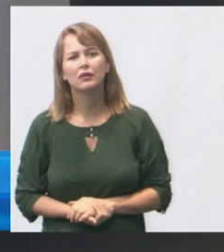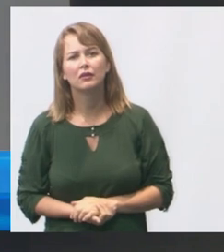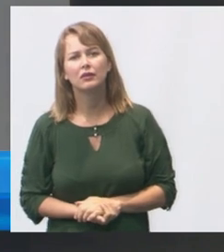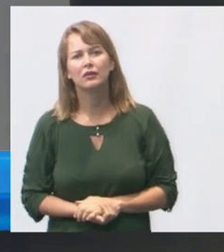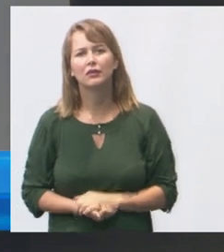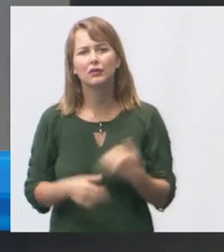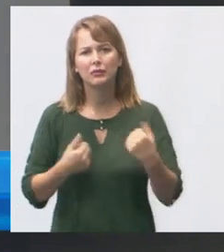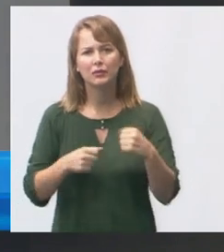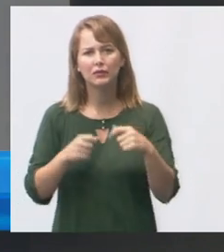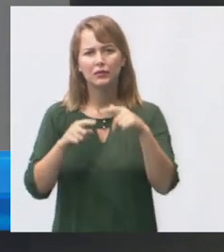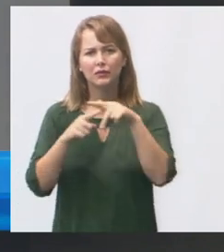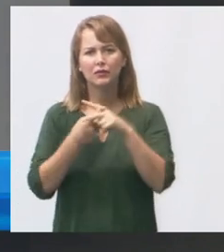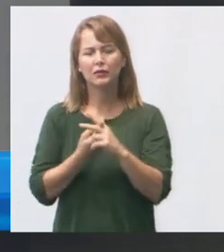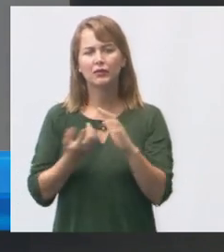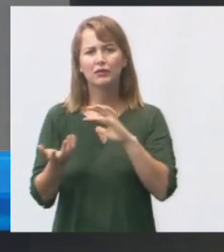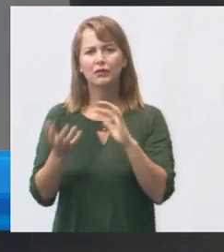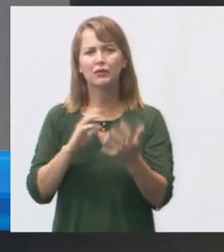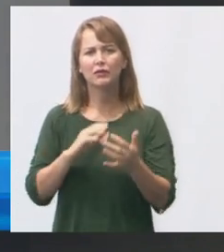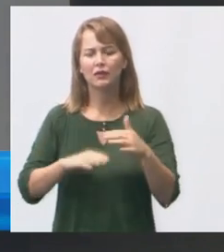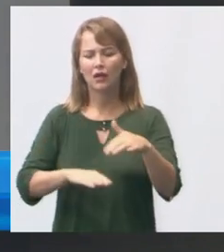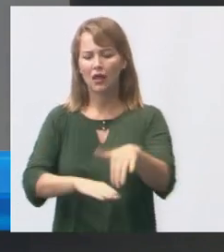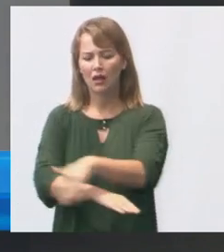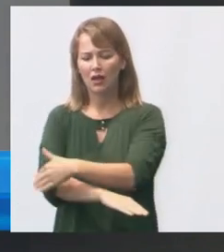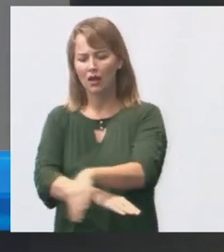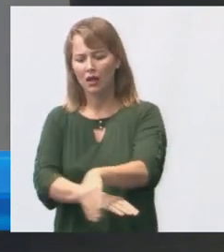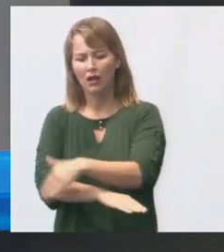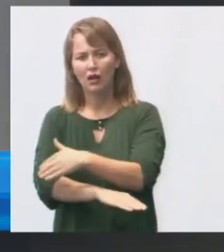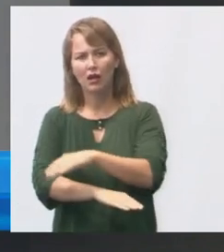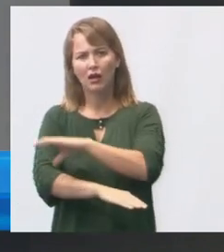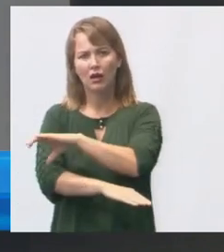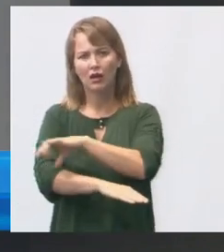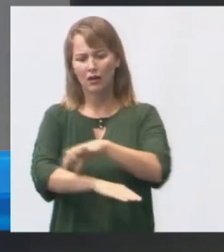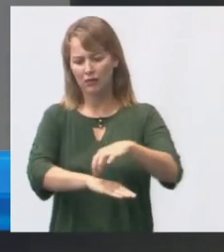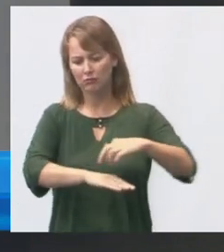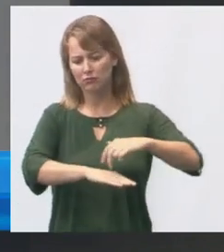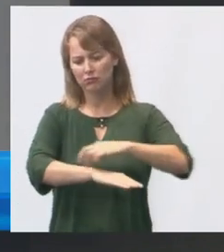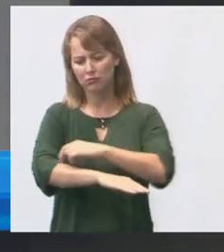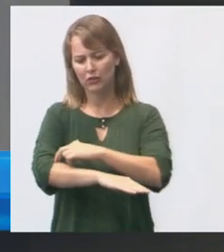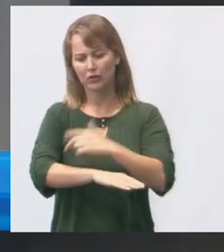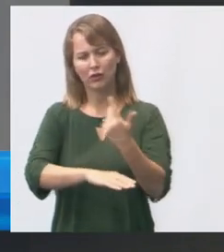precisa de reforma da calçada para adequar a calçada cidadã não tem calçada cidadã